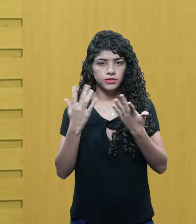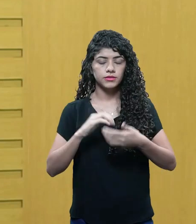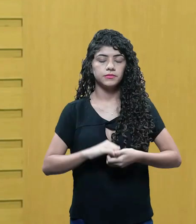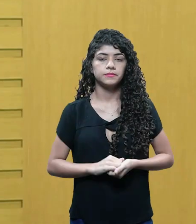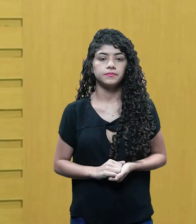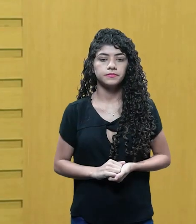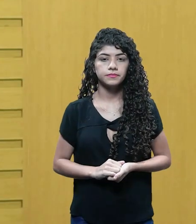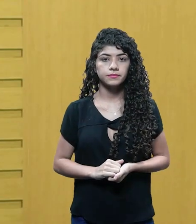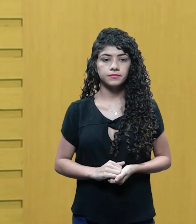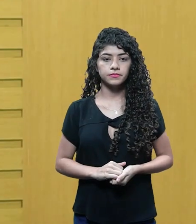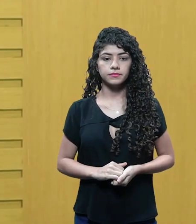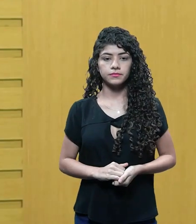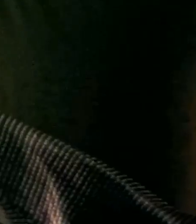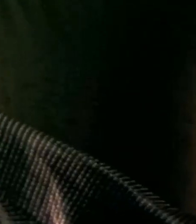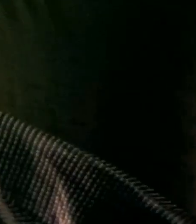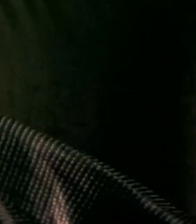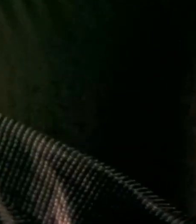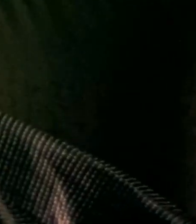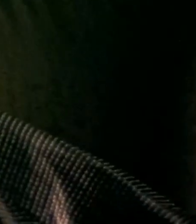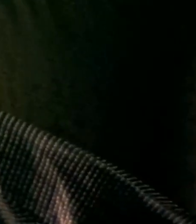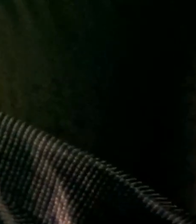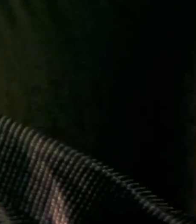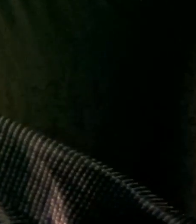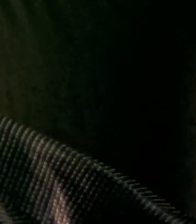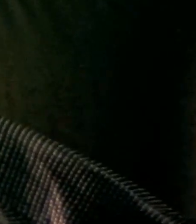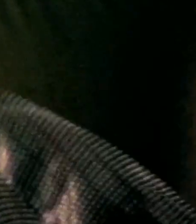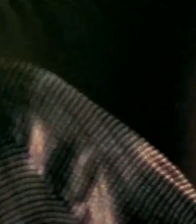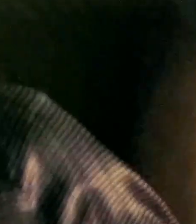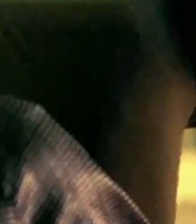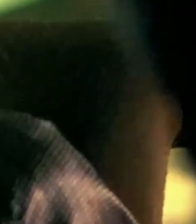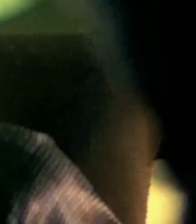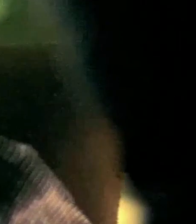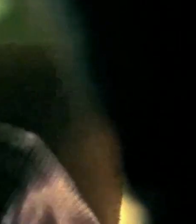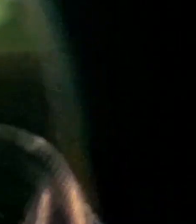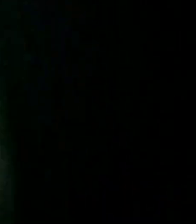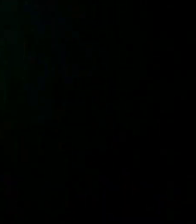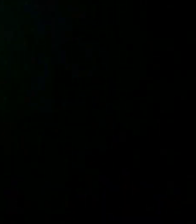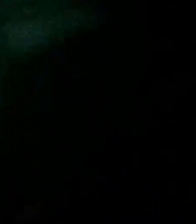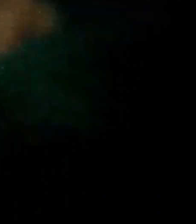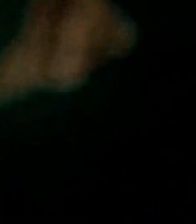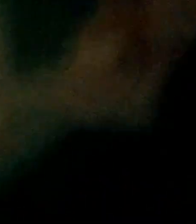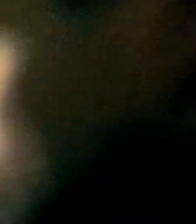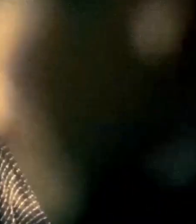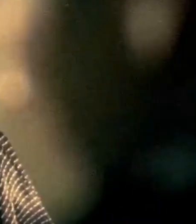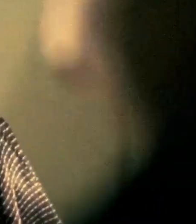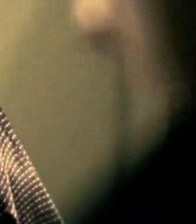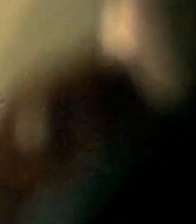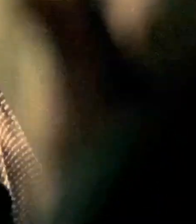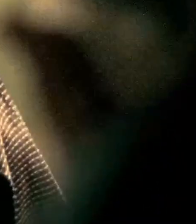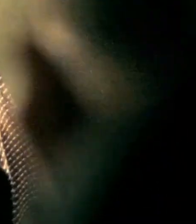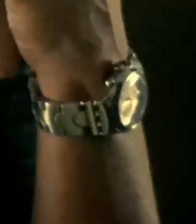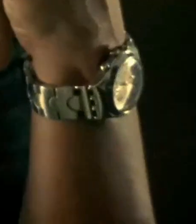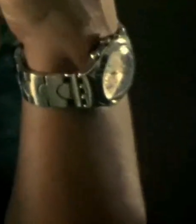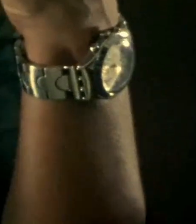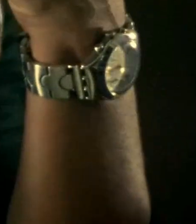ali inserida na escaleta. Eu não faço mais, eu mando fazer. Estou vivendo a vida. Faz que nem eu, mano. Mete a cara